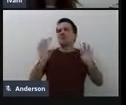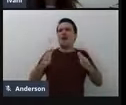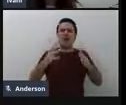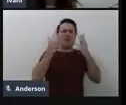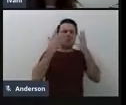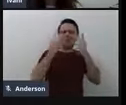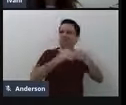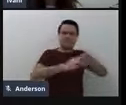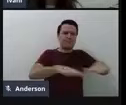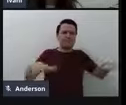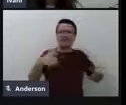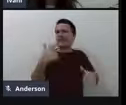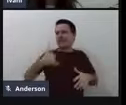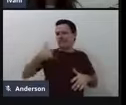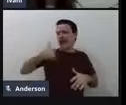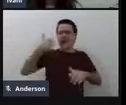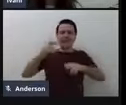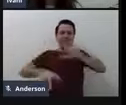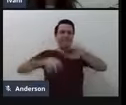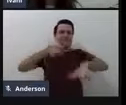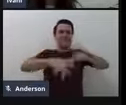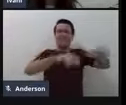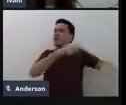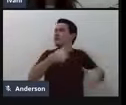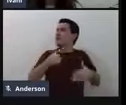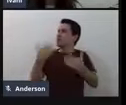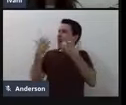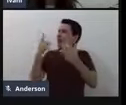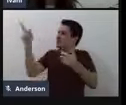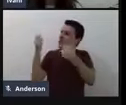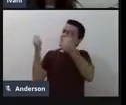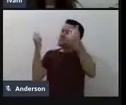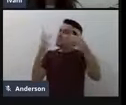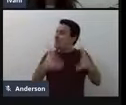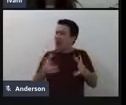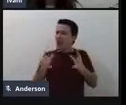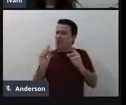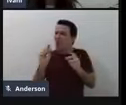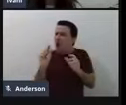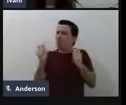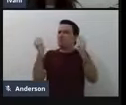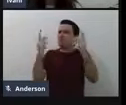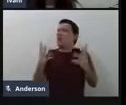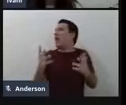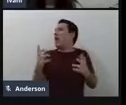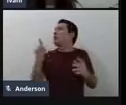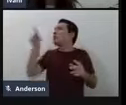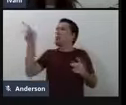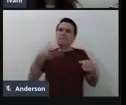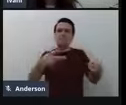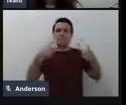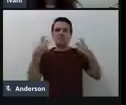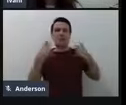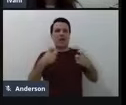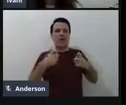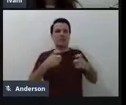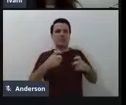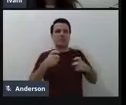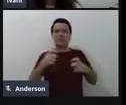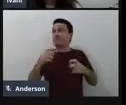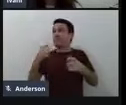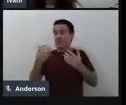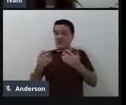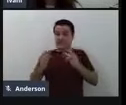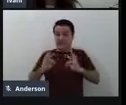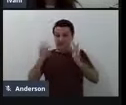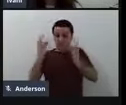outras faixas etárias, queria que você contasse um pouco para nós o que que você percebe, assim, de importante, né, da tecnologia assistiva